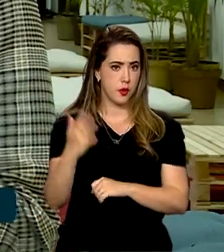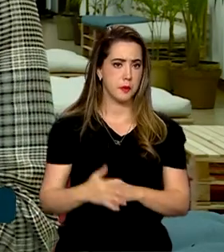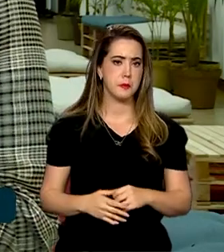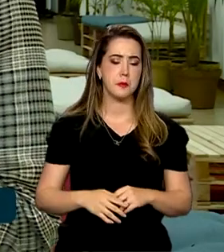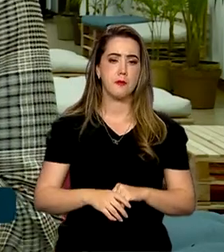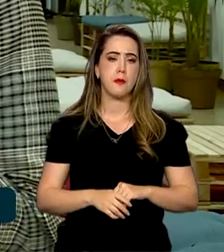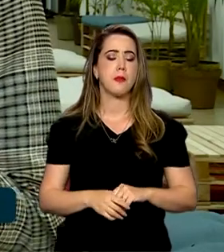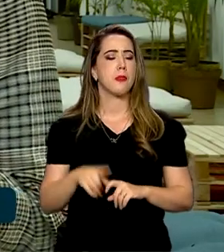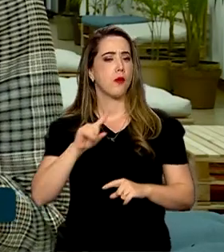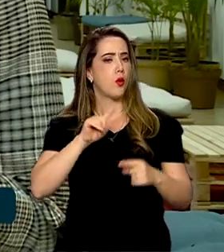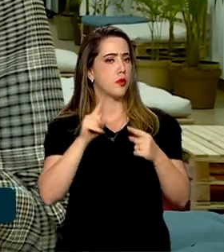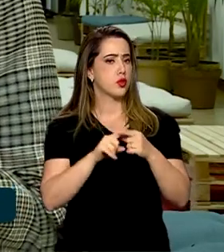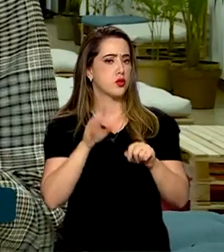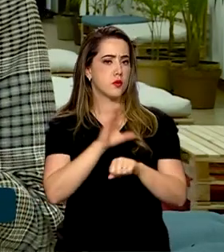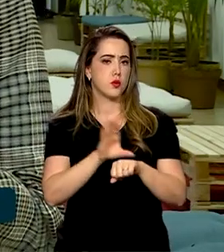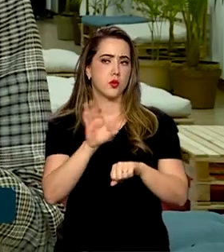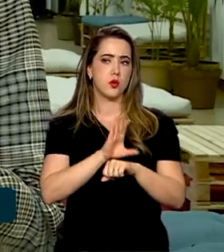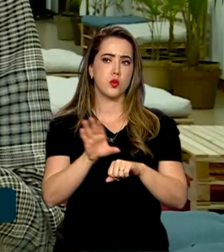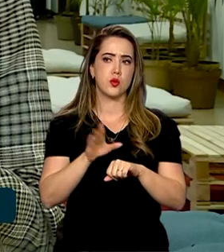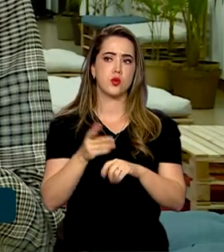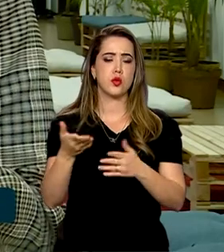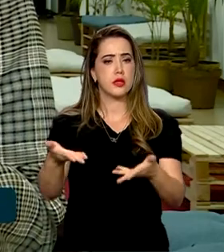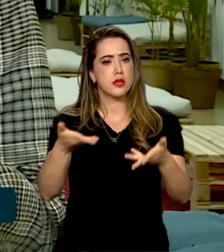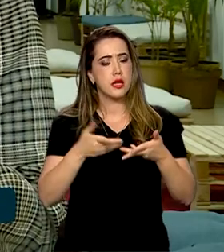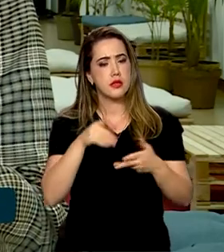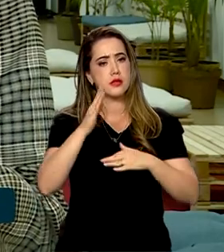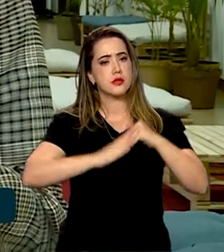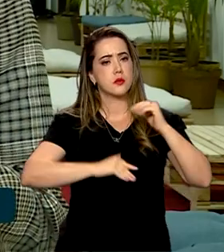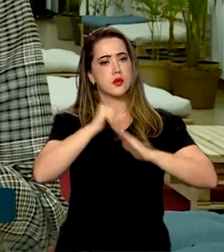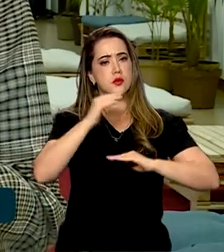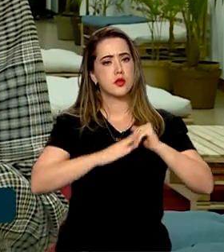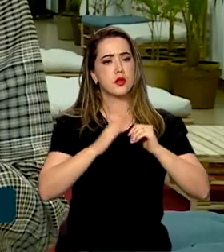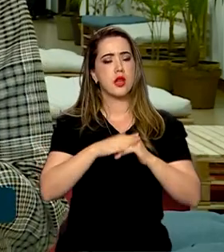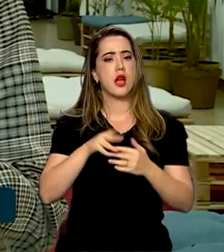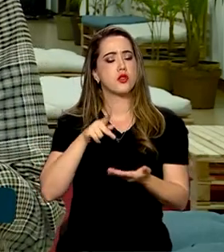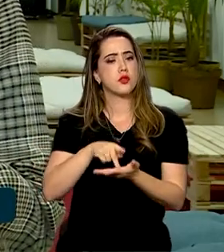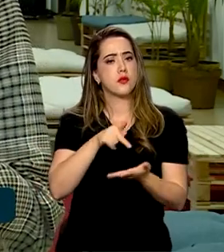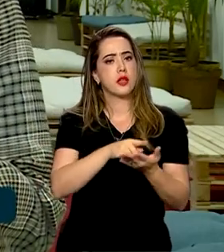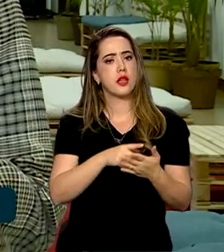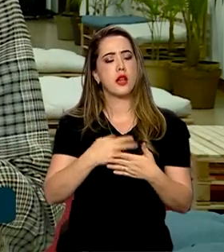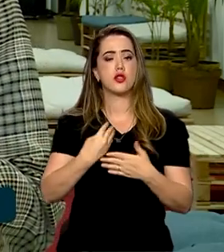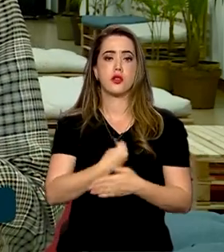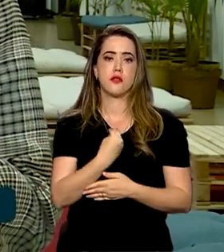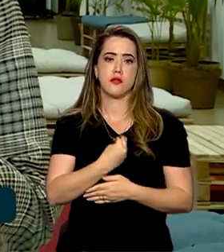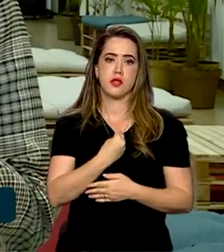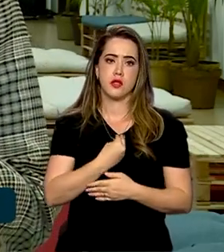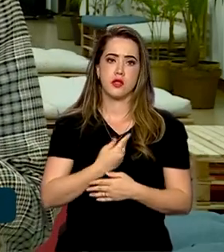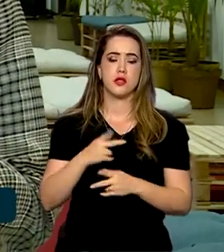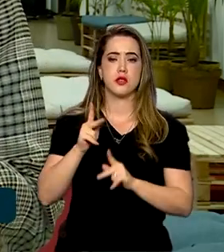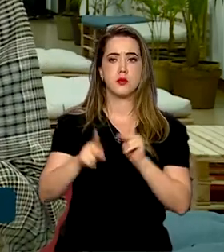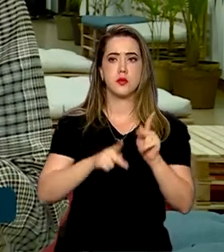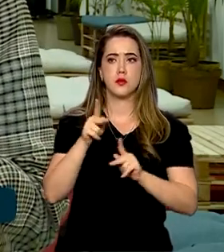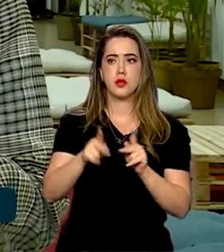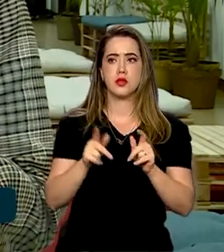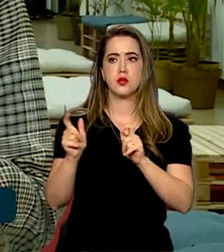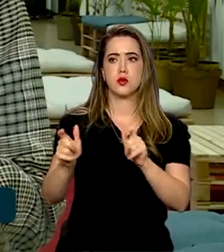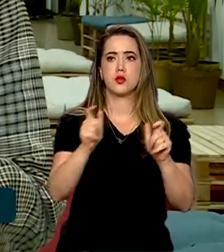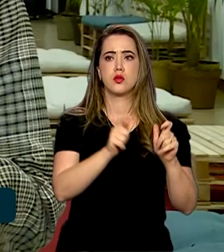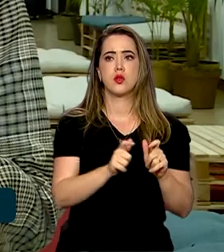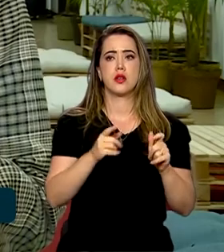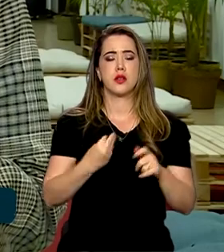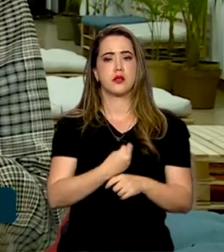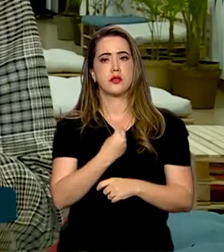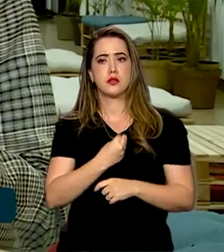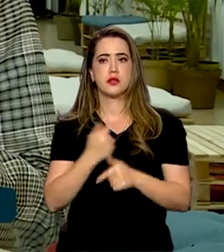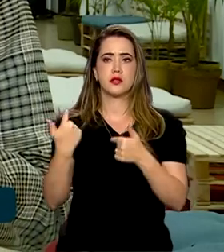objetivo deste curso é aproximar esses profissionais da realidade enfrentada pela população das regiões onde eles